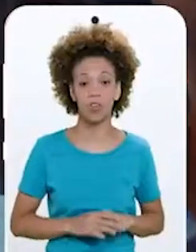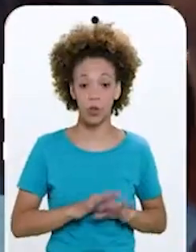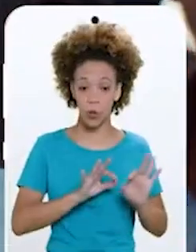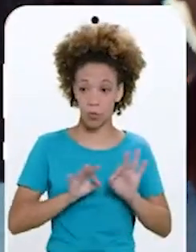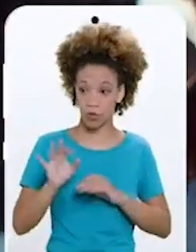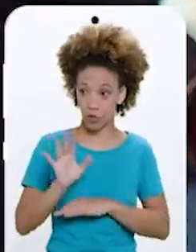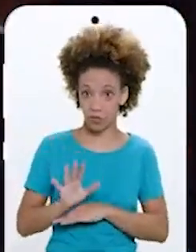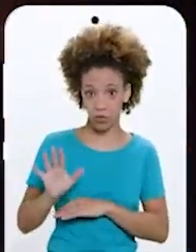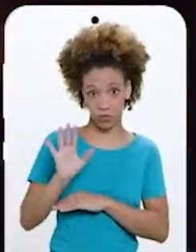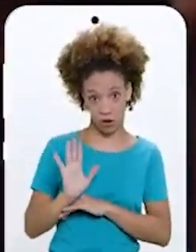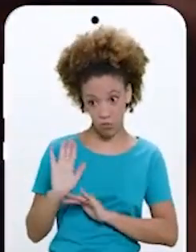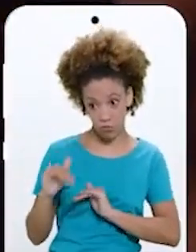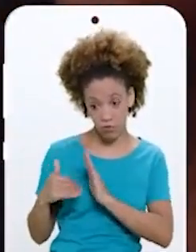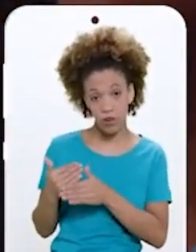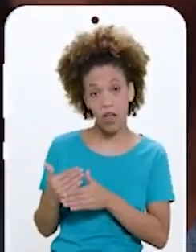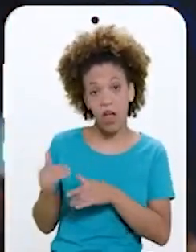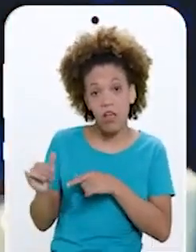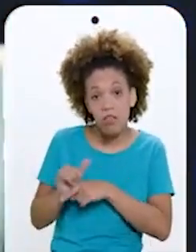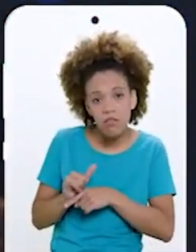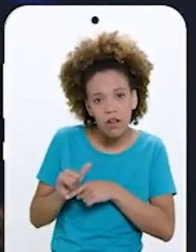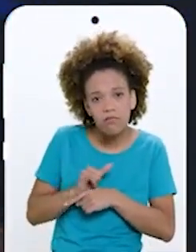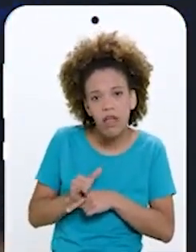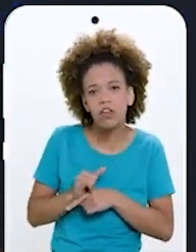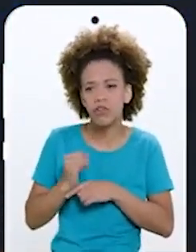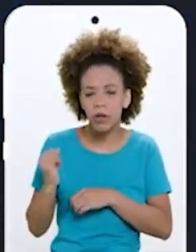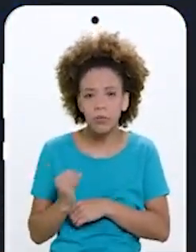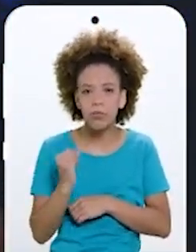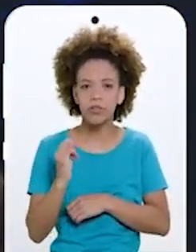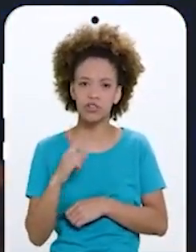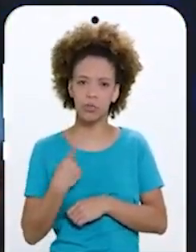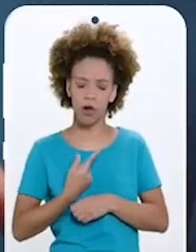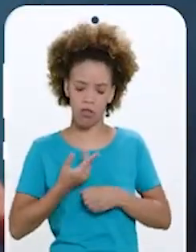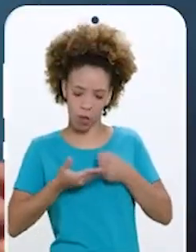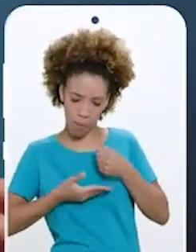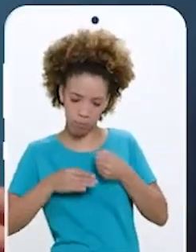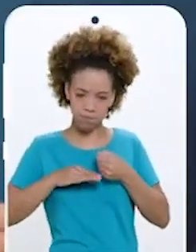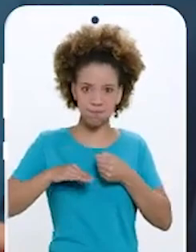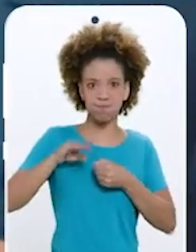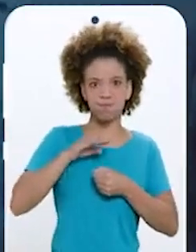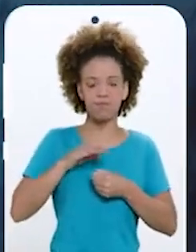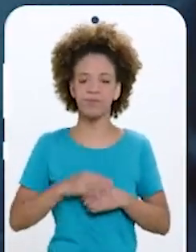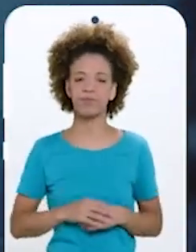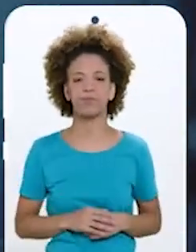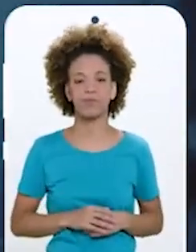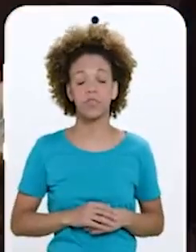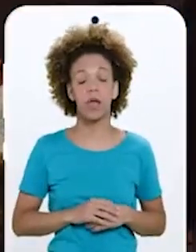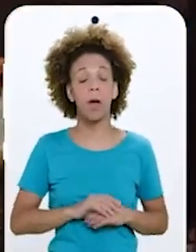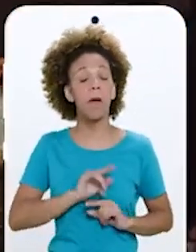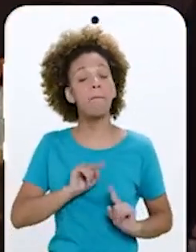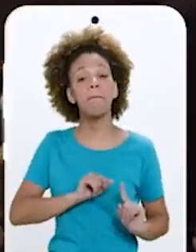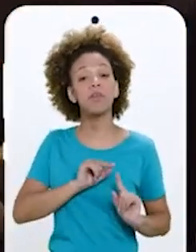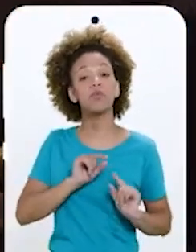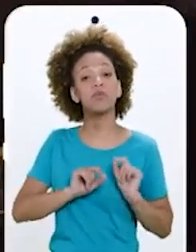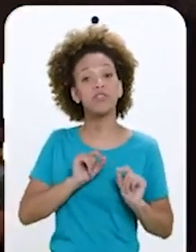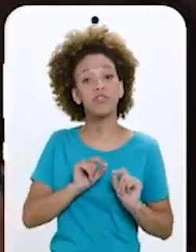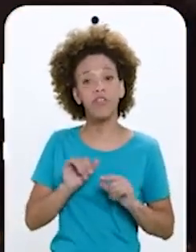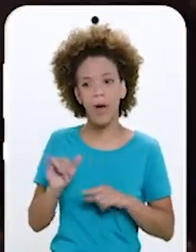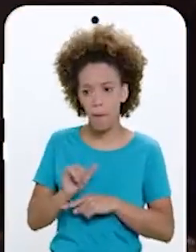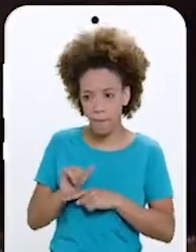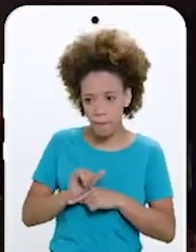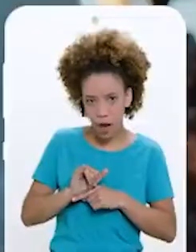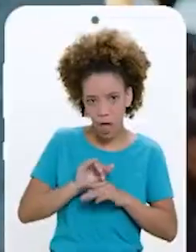O Projeto Nacional de Desenvolvimento será uma mola propulsora do crescimento em curto, médio e longo prazo Para isso, prevê